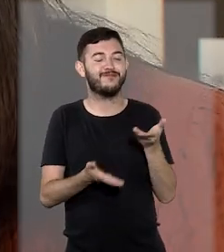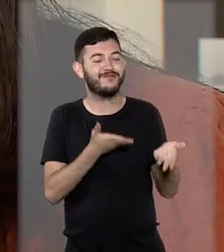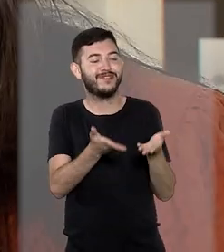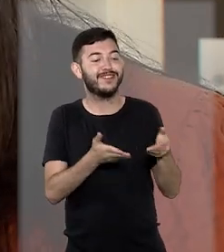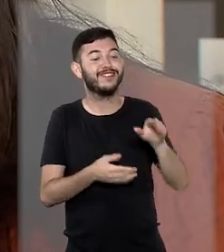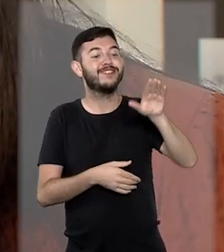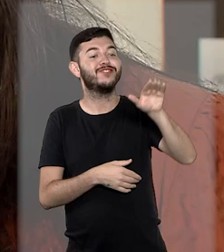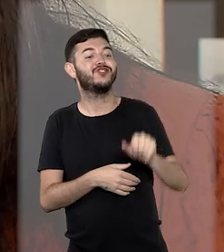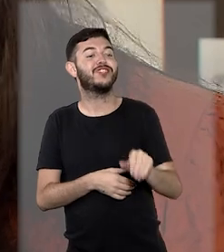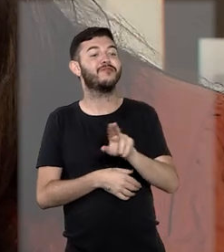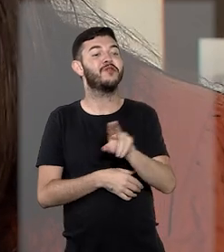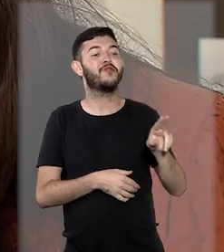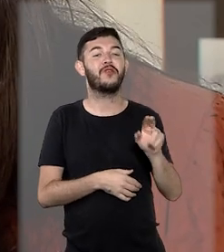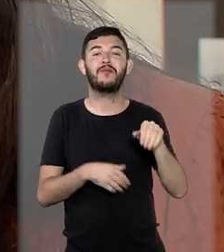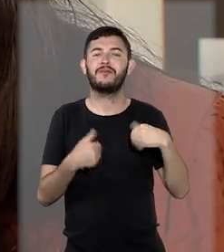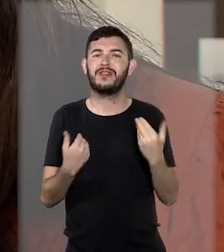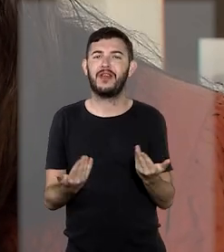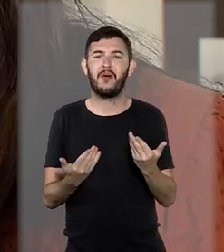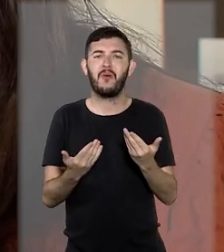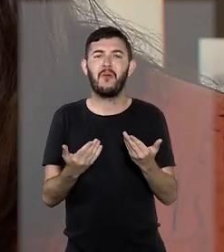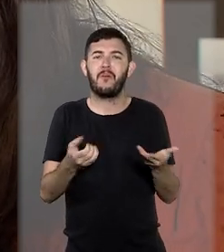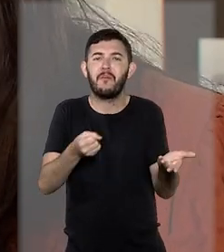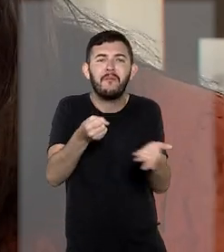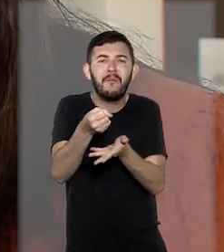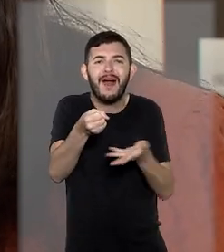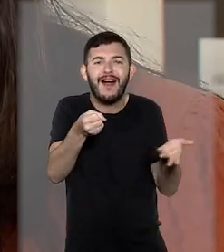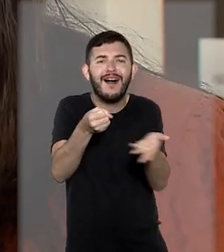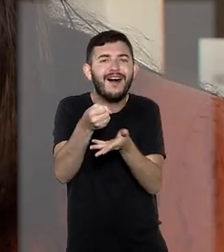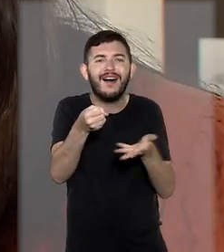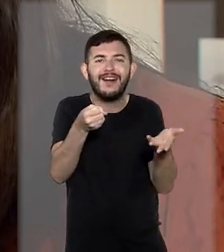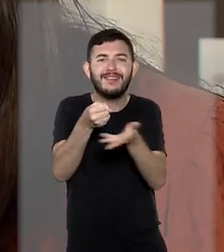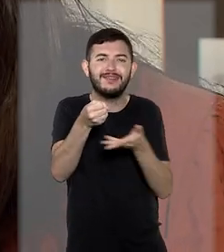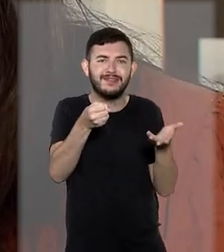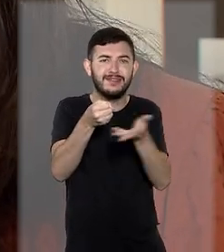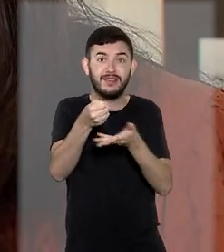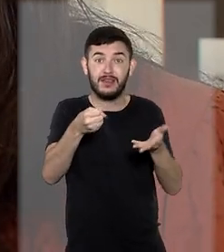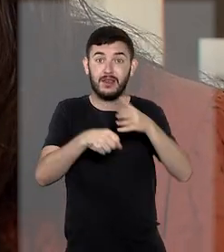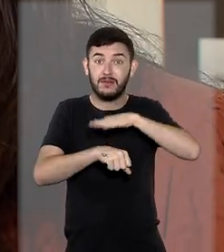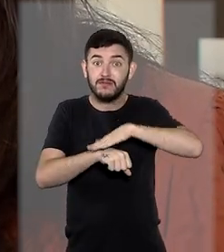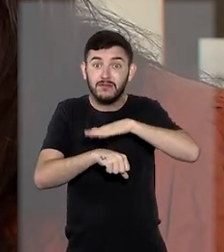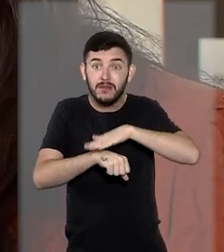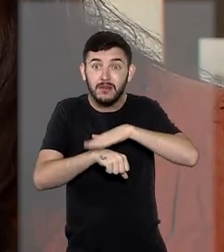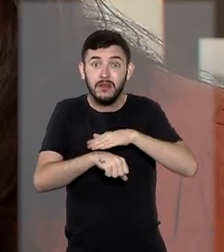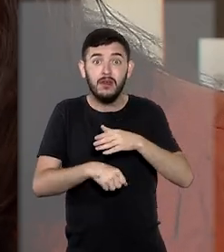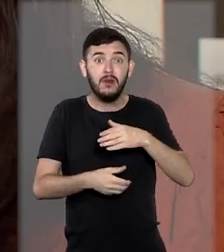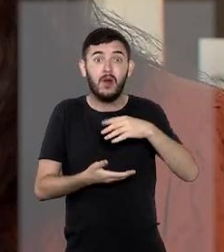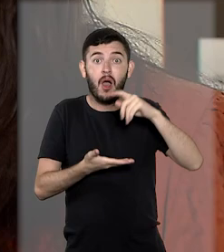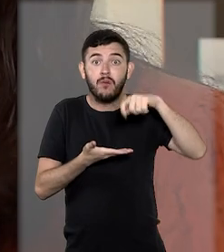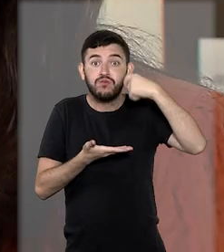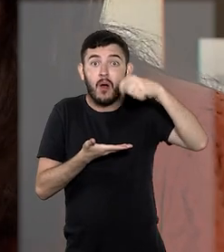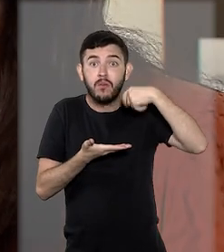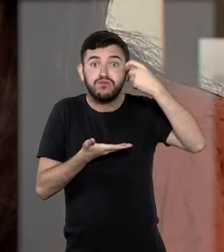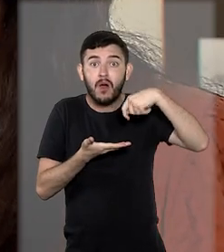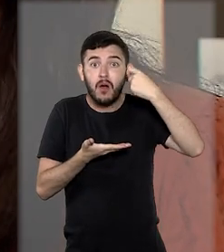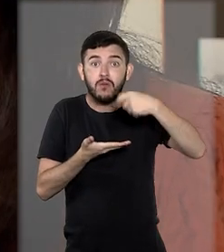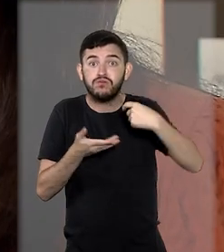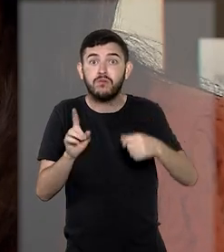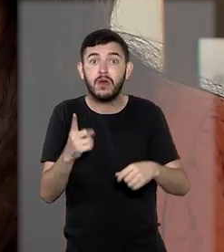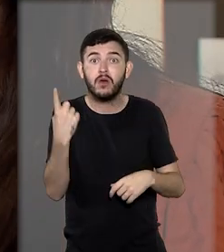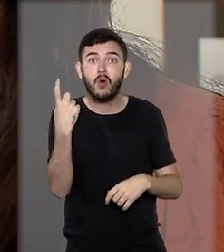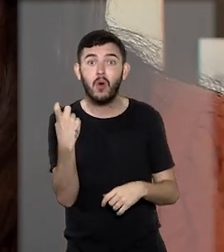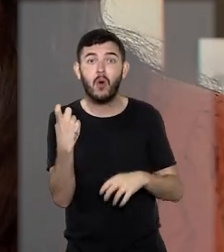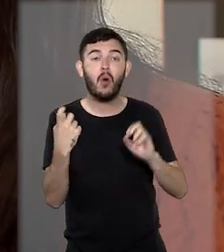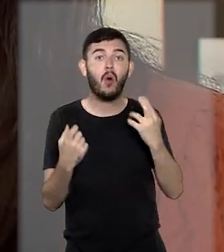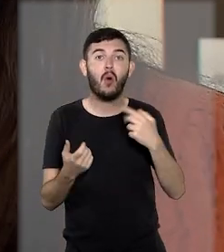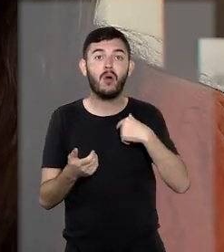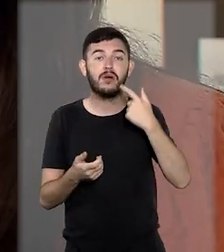quando a gente chama ele pelo nome, que são coisas que são tão básicas, né? Às vezes, quando ele consegue comer sozinho